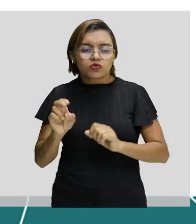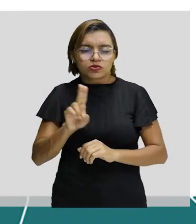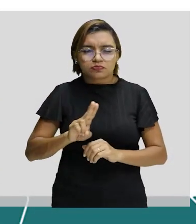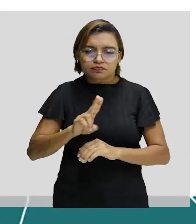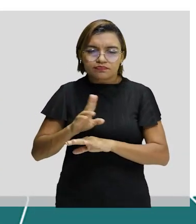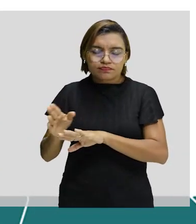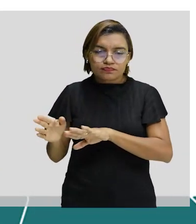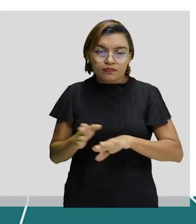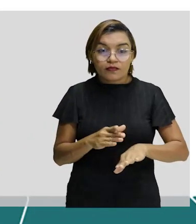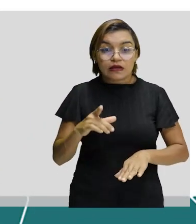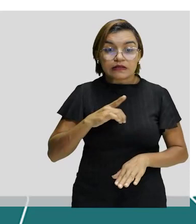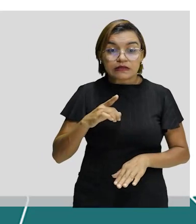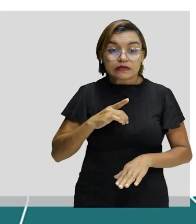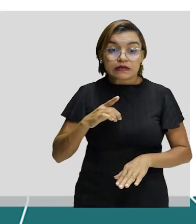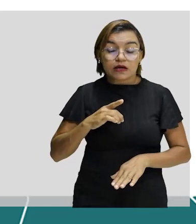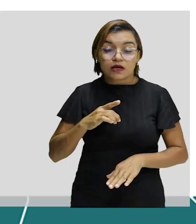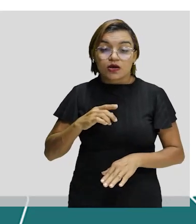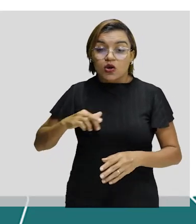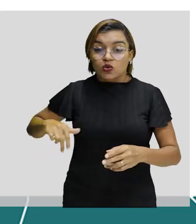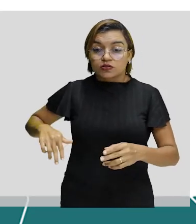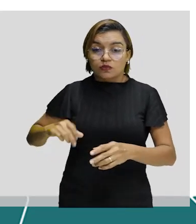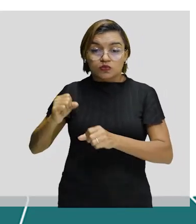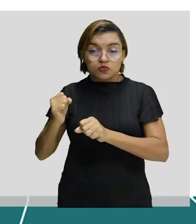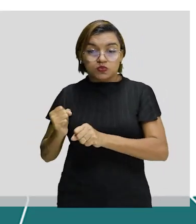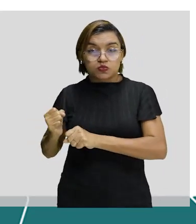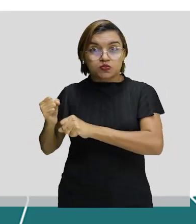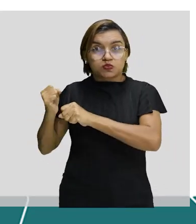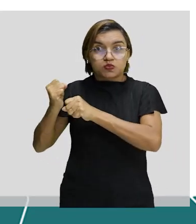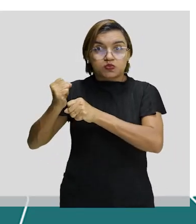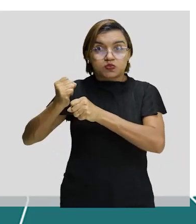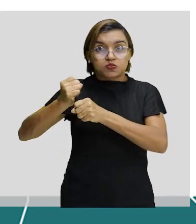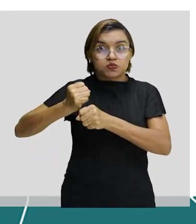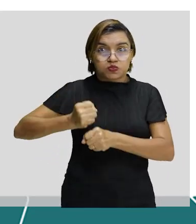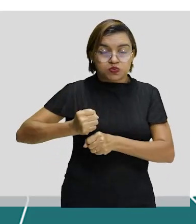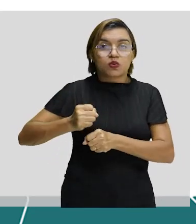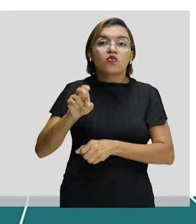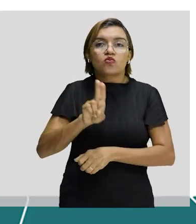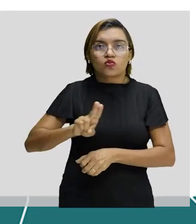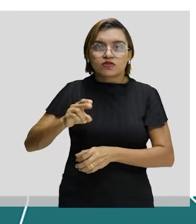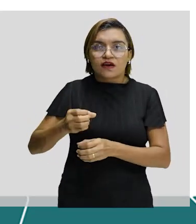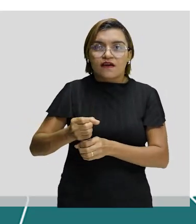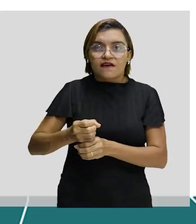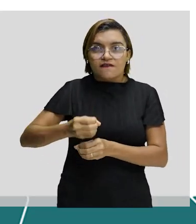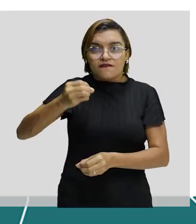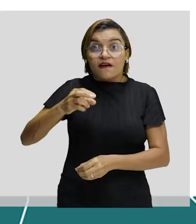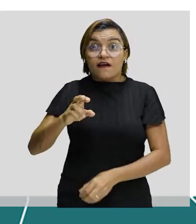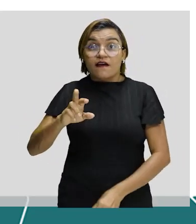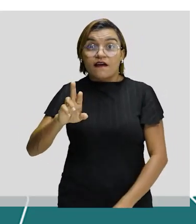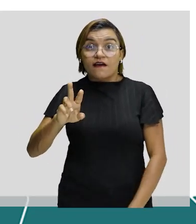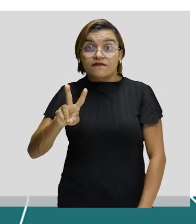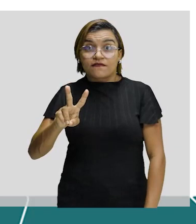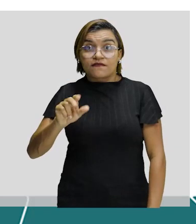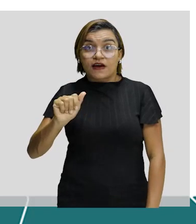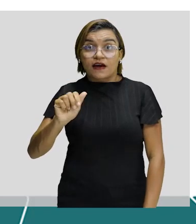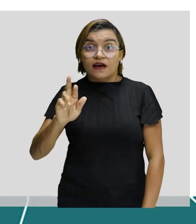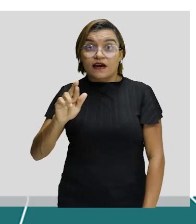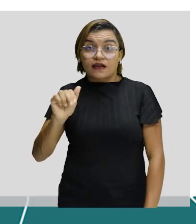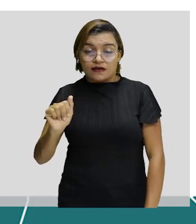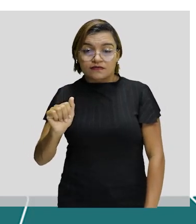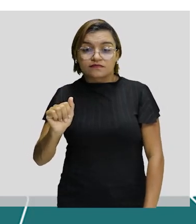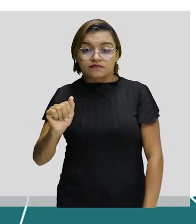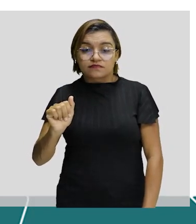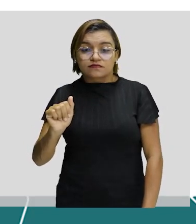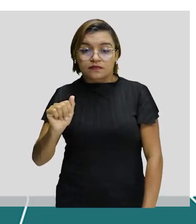Temos o salto com vara, mais ou menos o mesmo princípio, só que aqui é a utilização de uma vara, o atleta vem correndo com a posse de uma vara